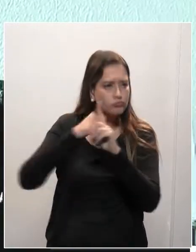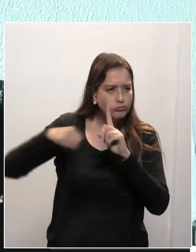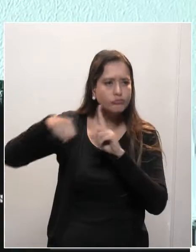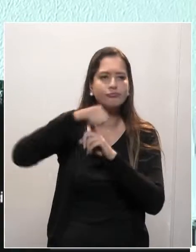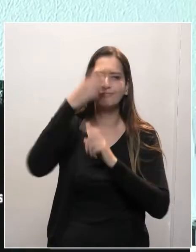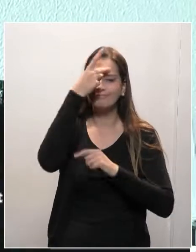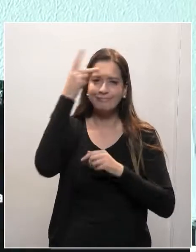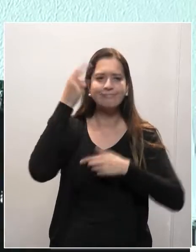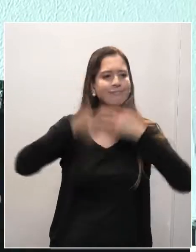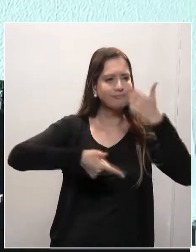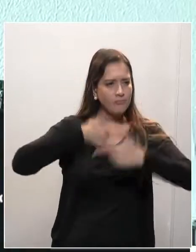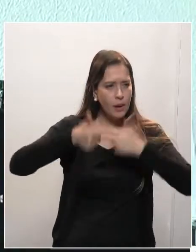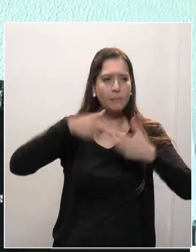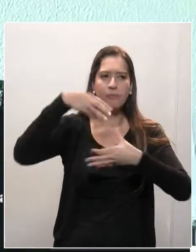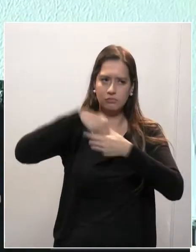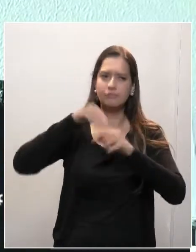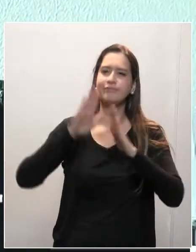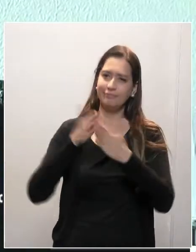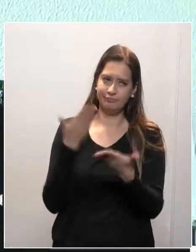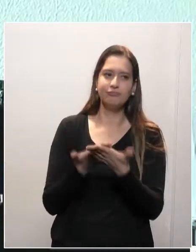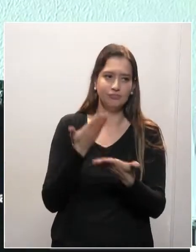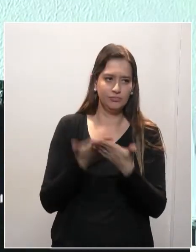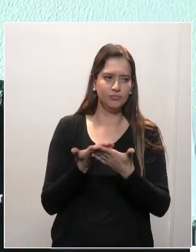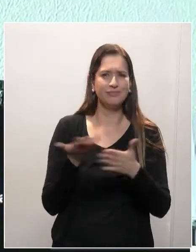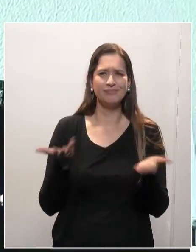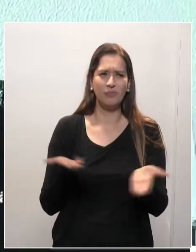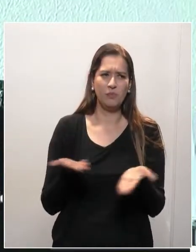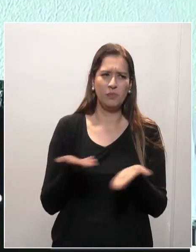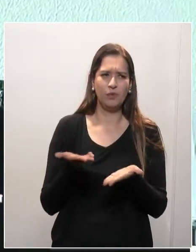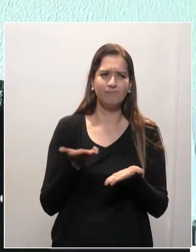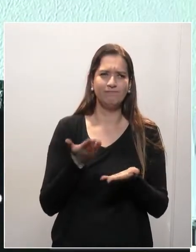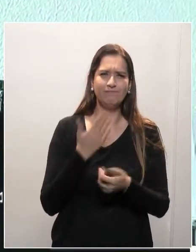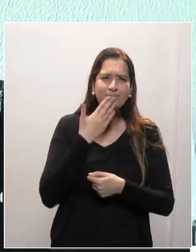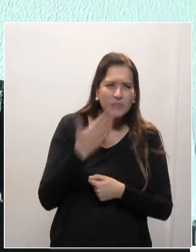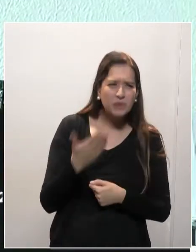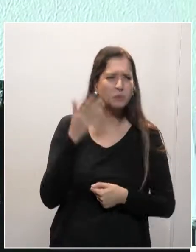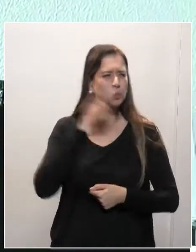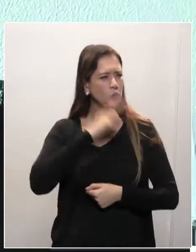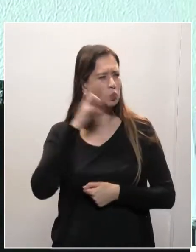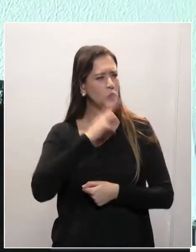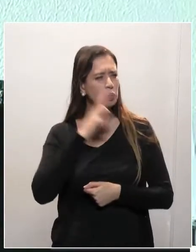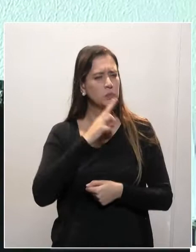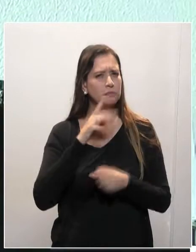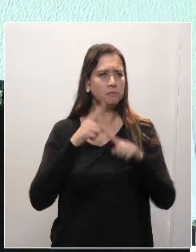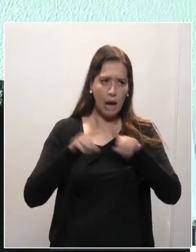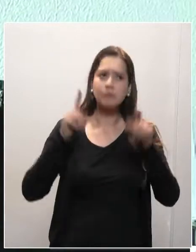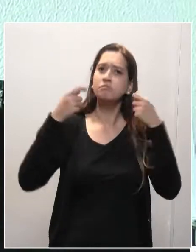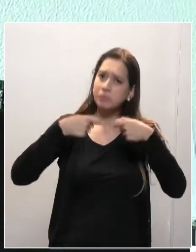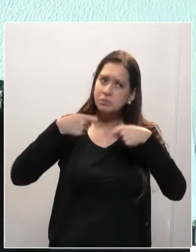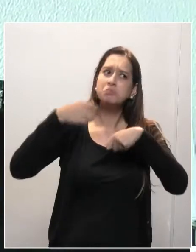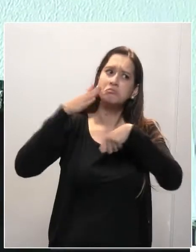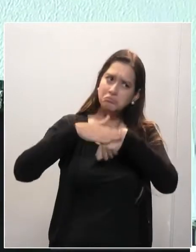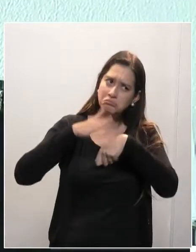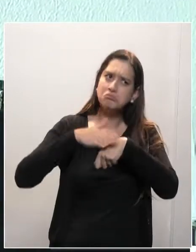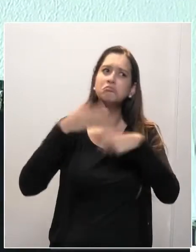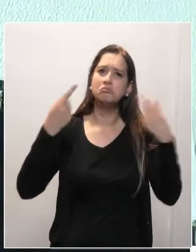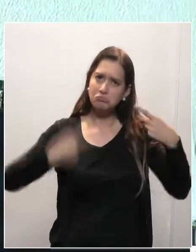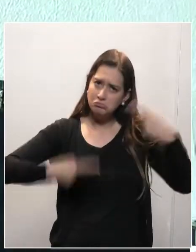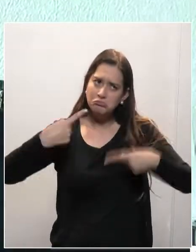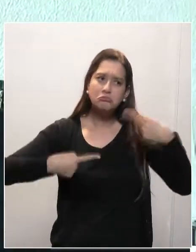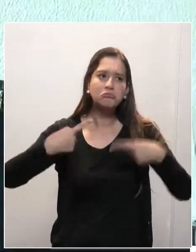urgência num projeto que precisa de tempo para ser debatido e discutido. Uma falta de debate,